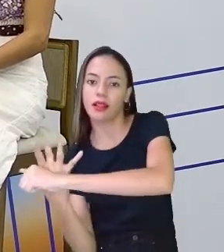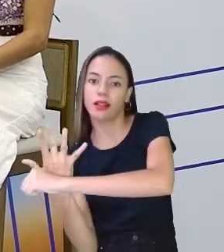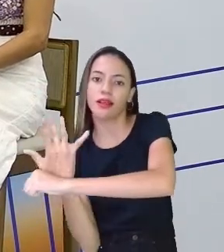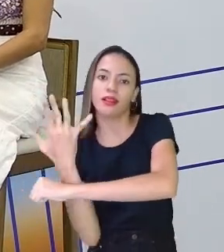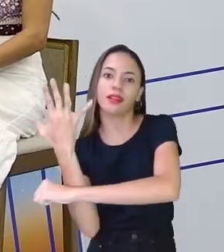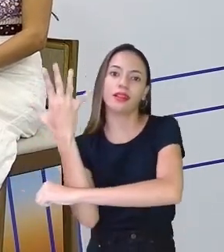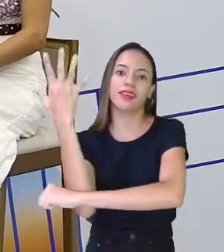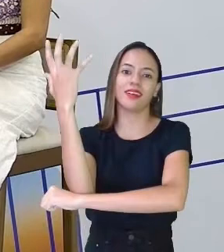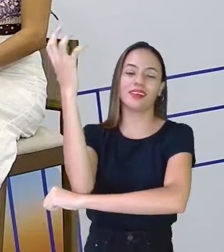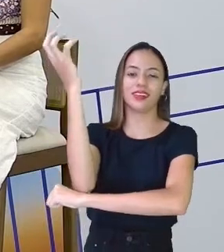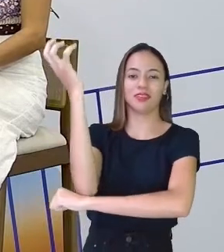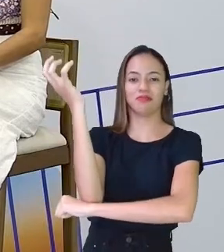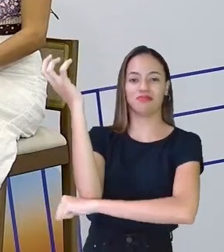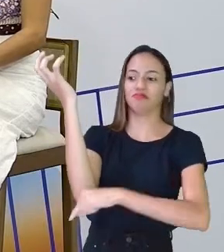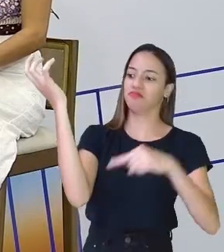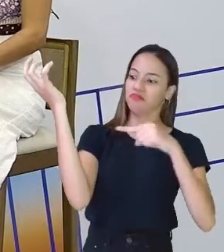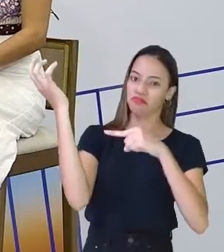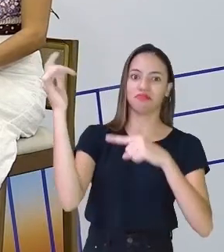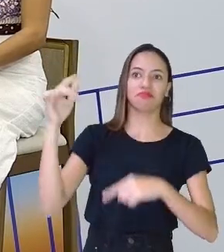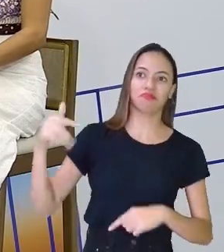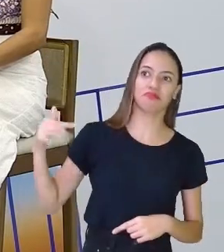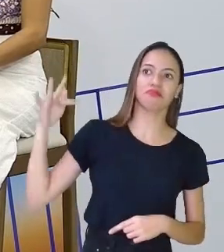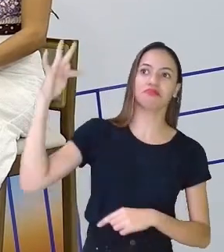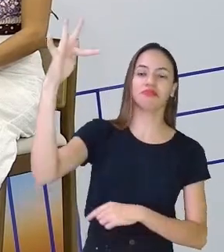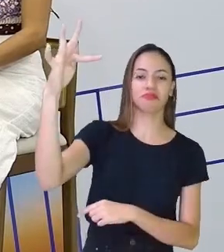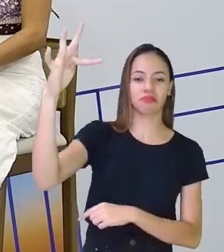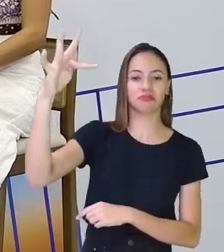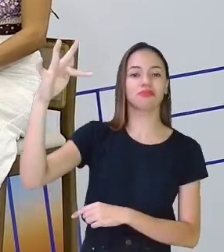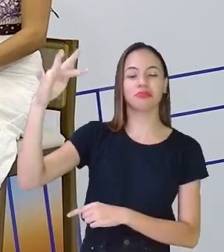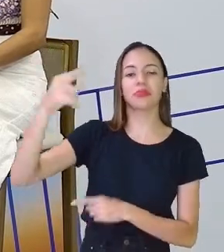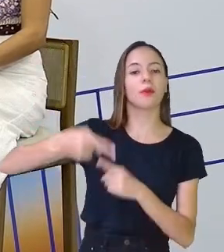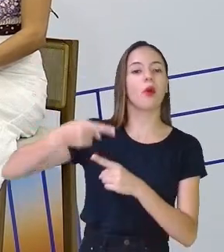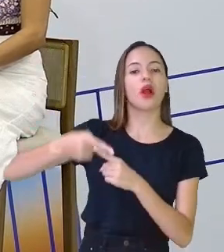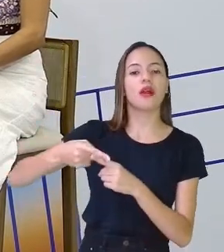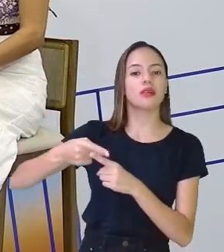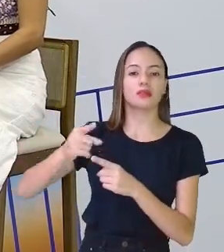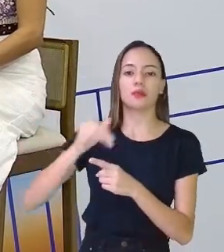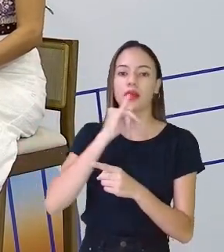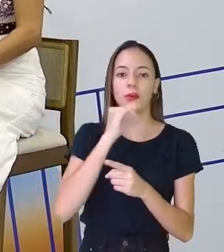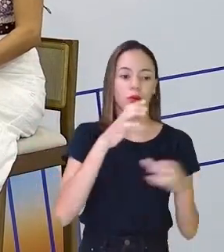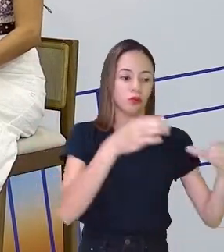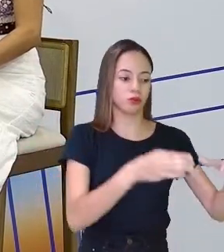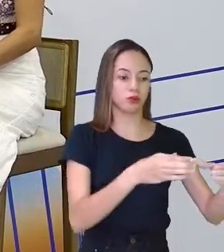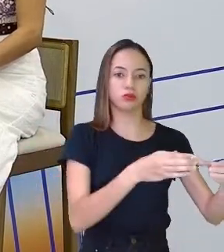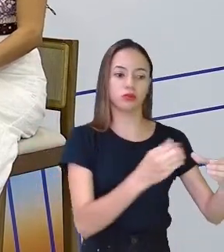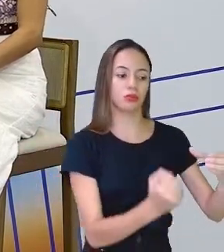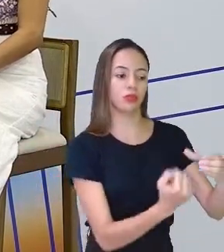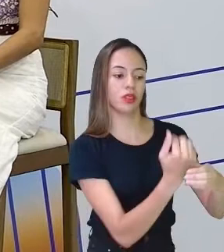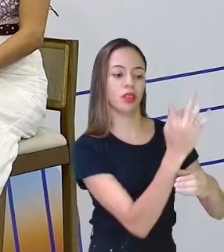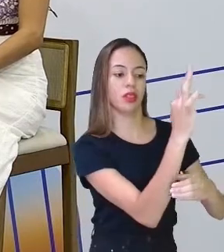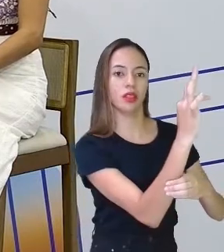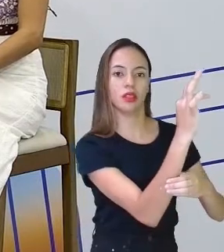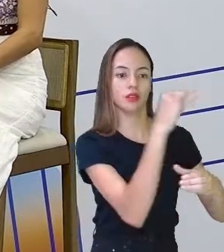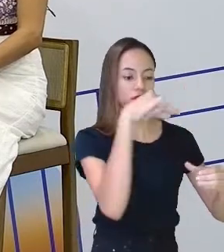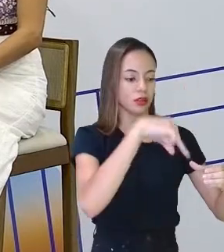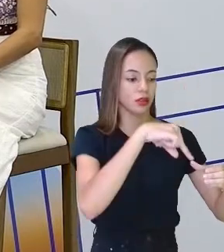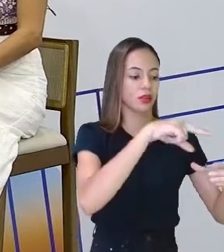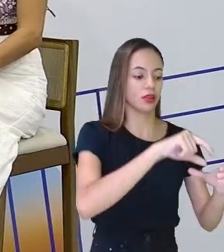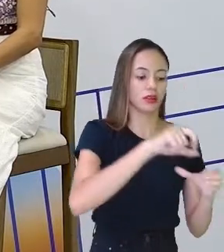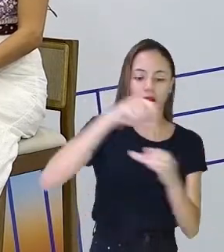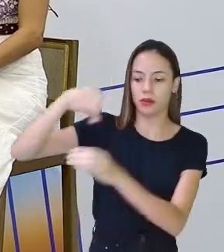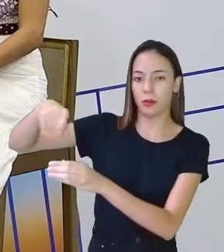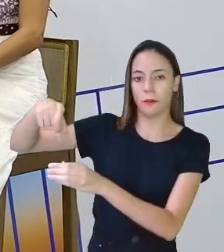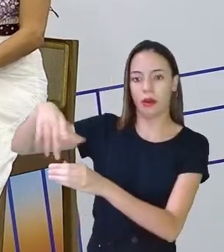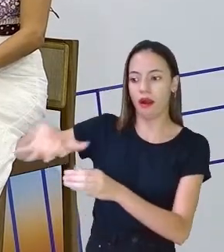vai virar uma grande árvore, após ser transplantada do vaso para o solo, para o chão.